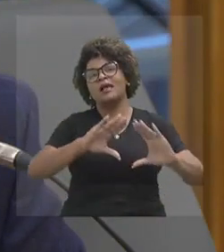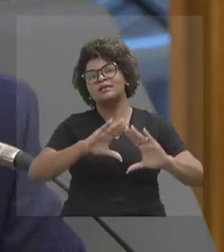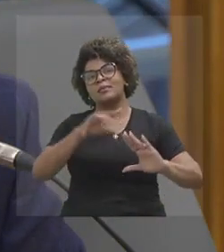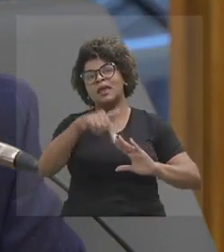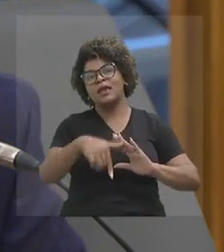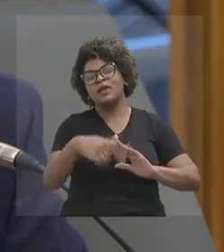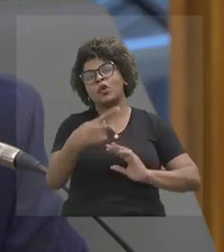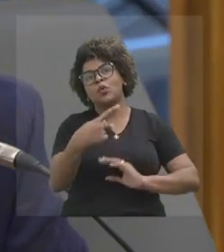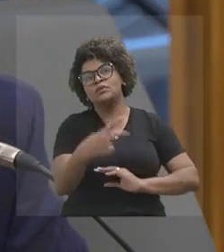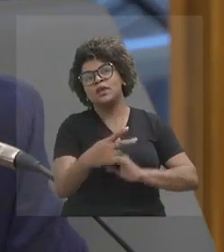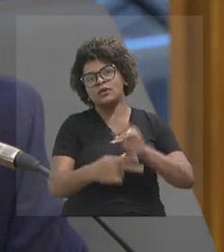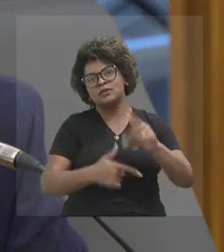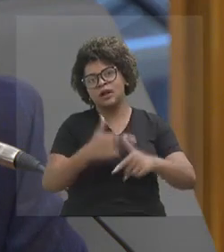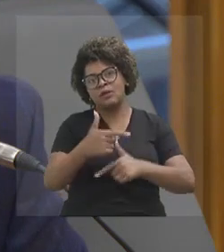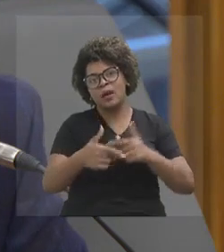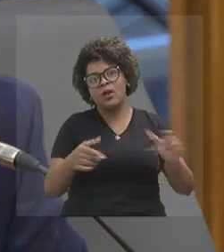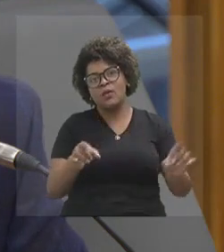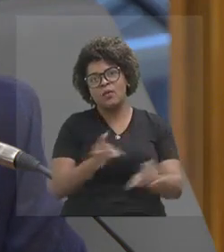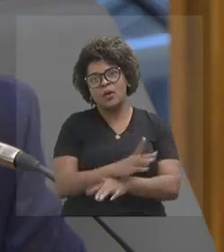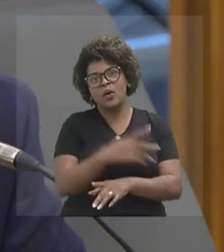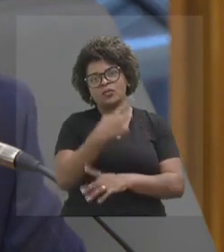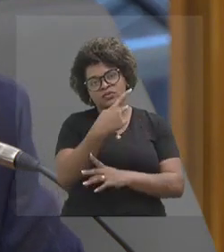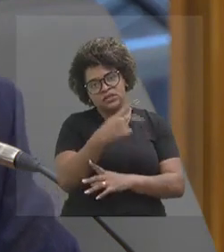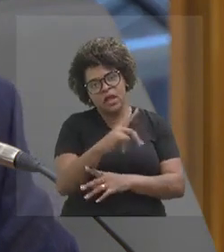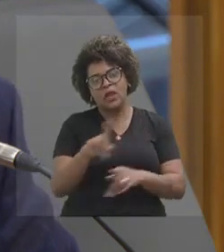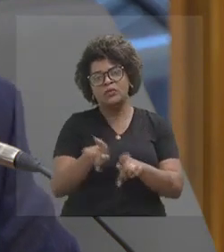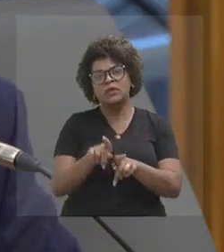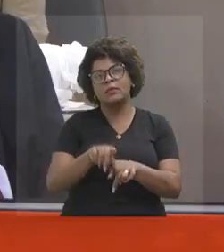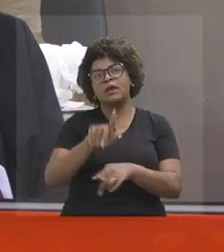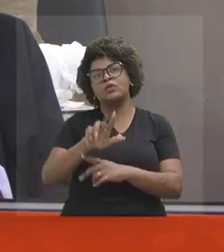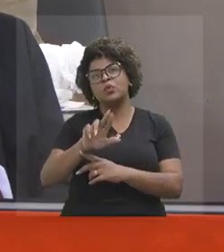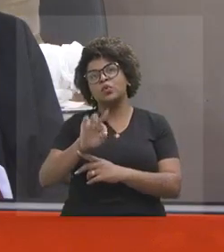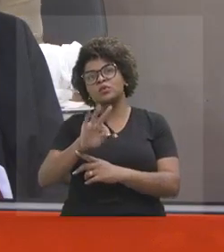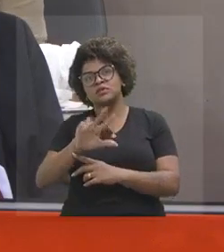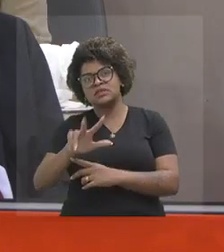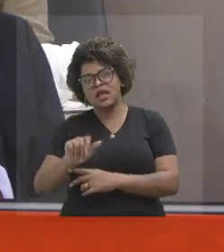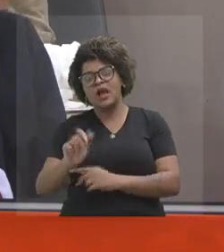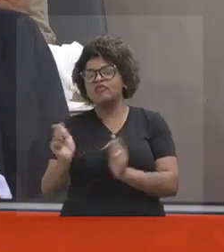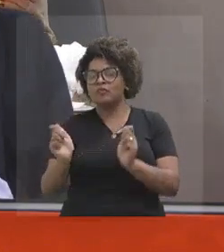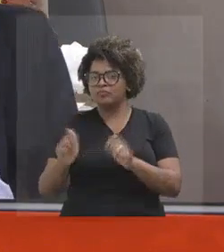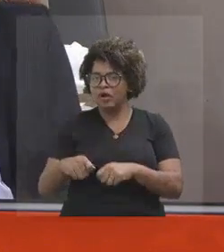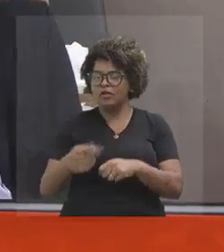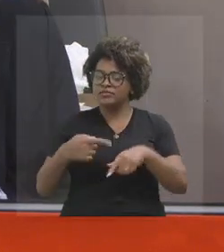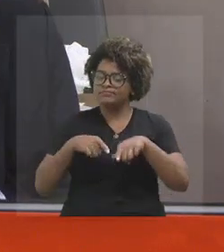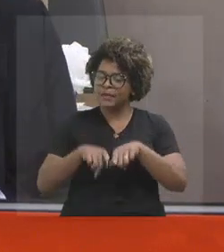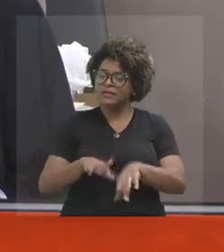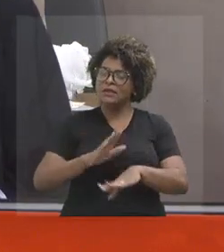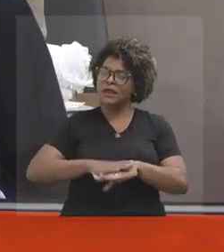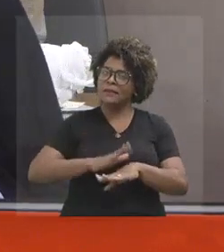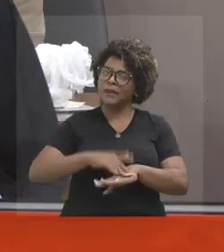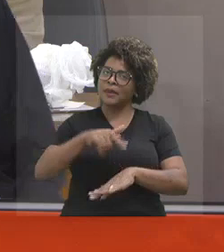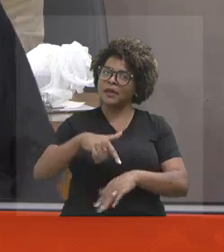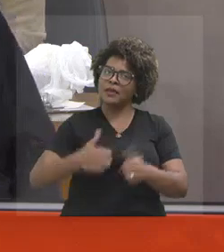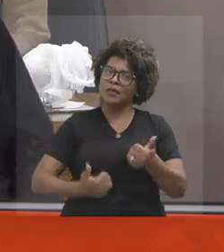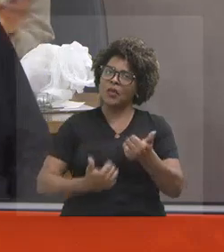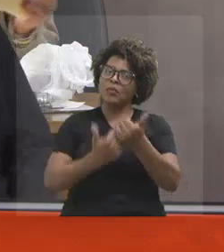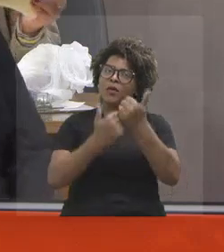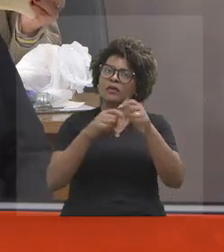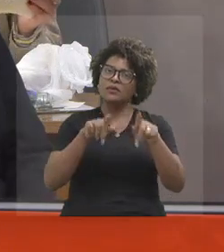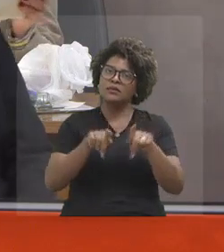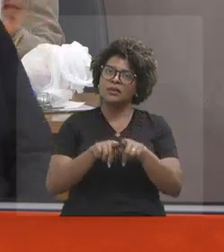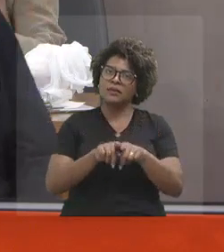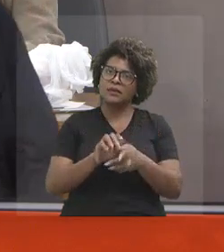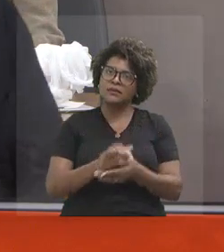Gustavo, e contem mesmo com o nosso empenho, mandato e apoio aqui dentro. Muito obrigado, deputado Zé